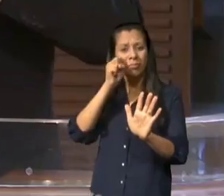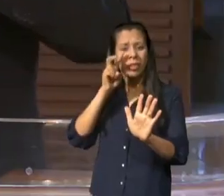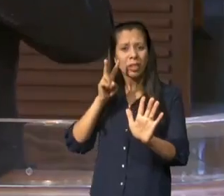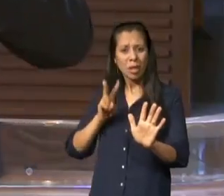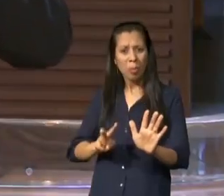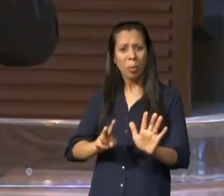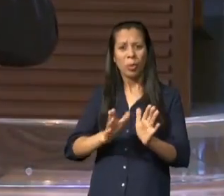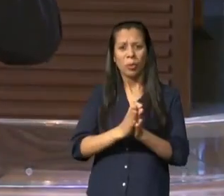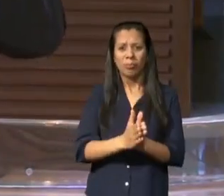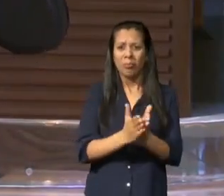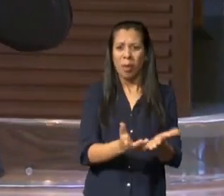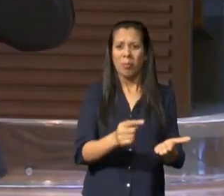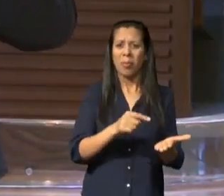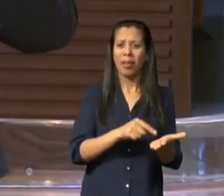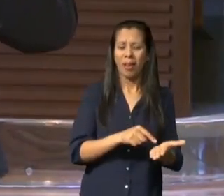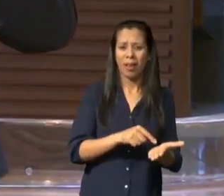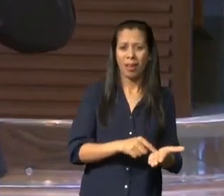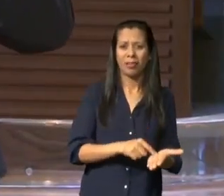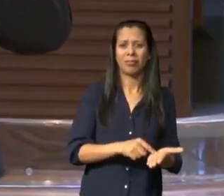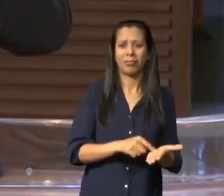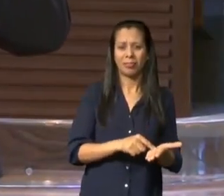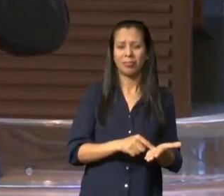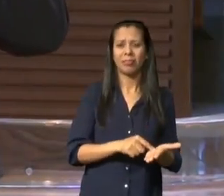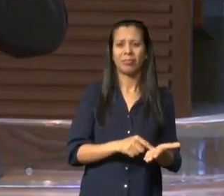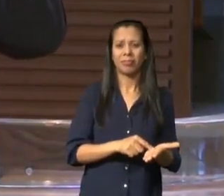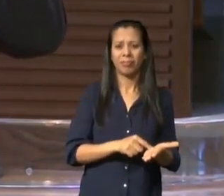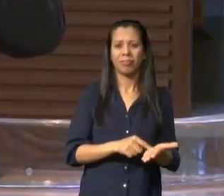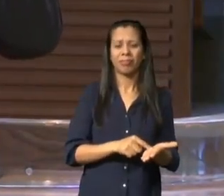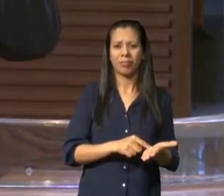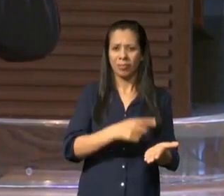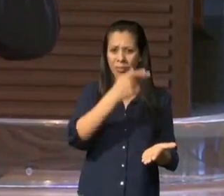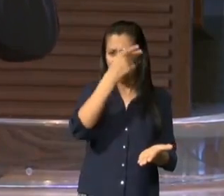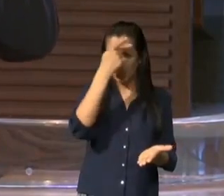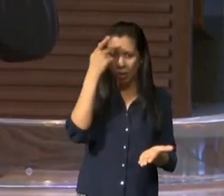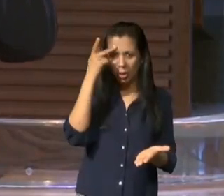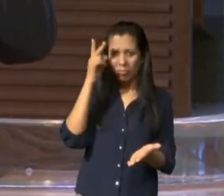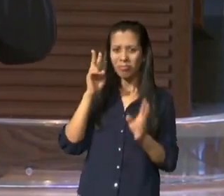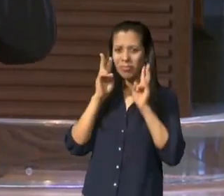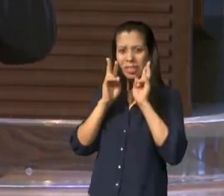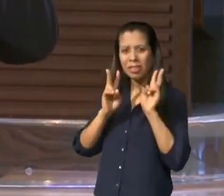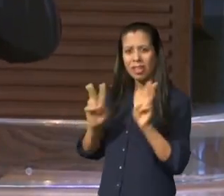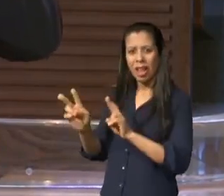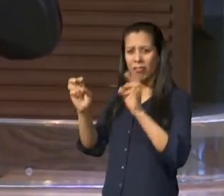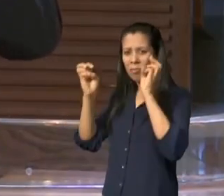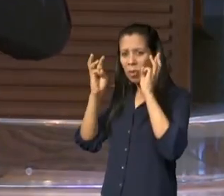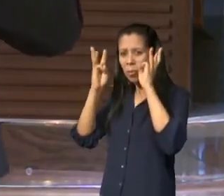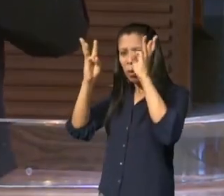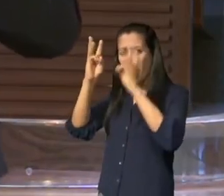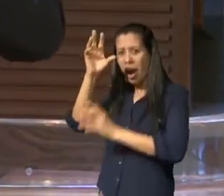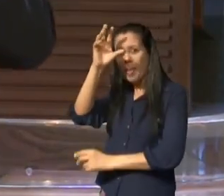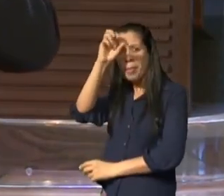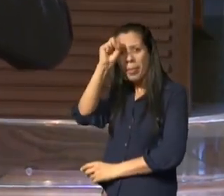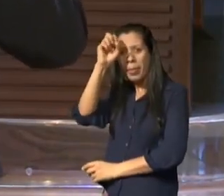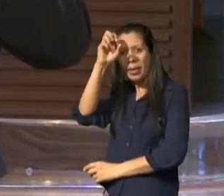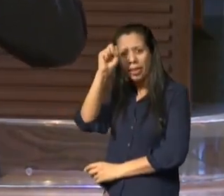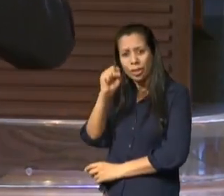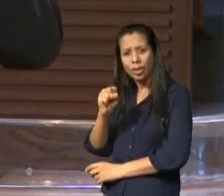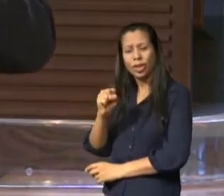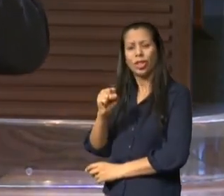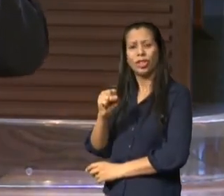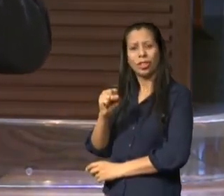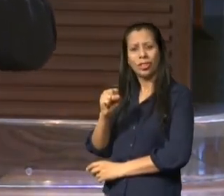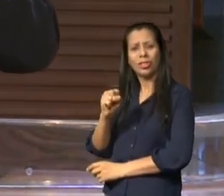aquelas pessoas foram batizadas em Moisés segundo aqui Paulo coloca porque elas não estavam